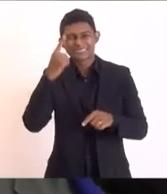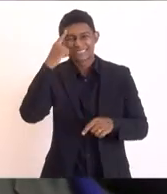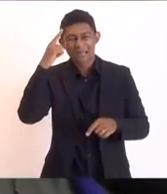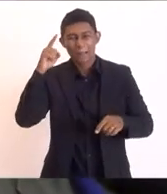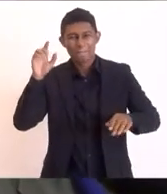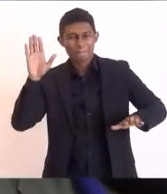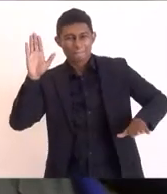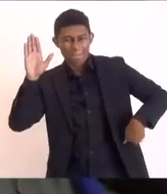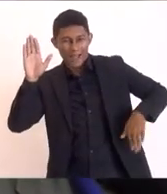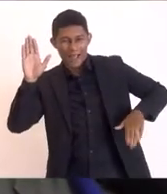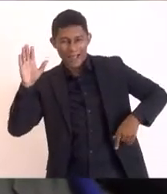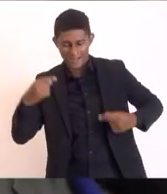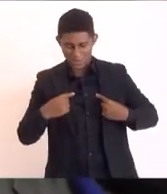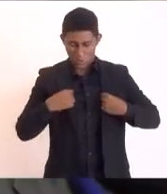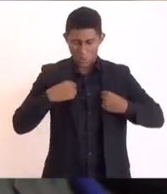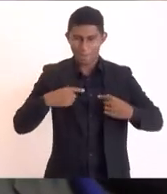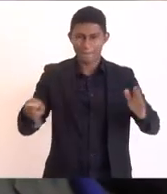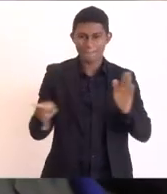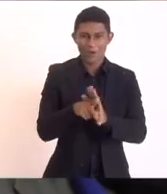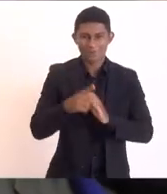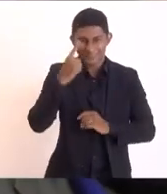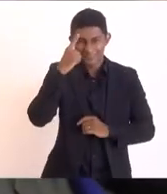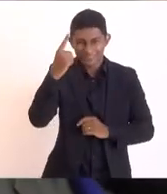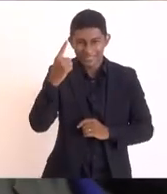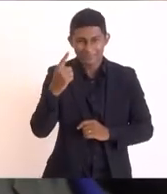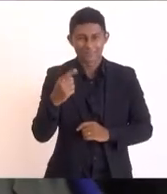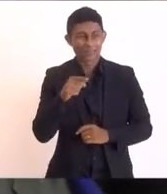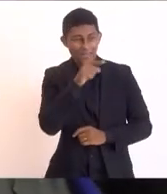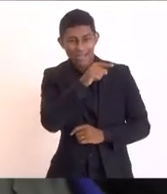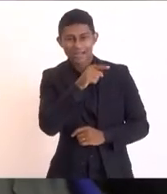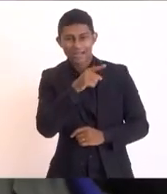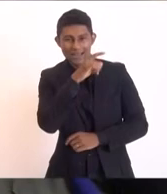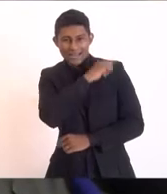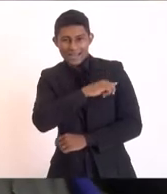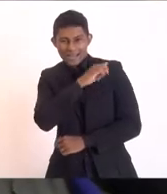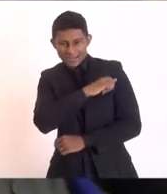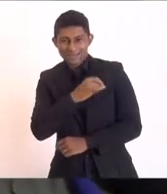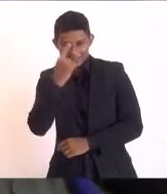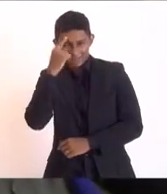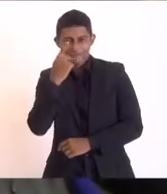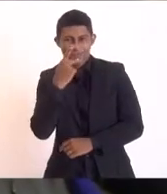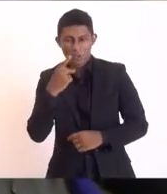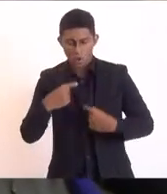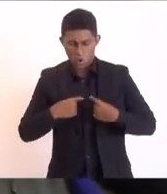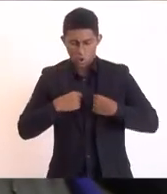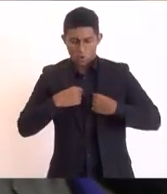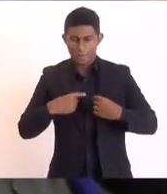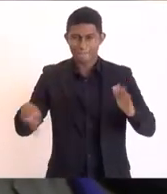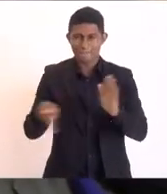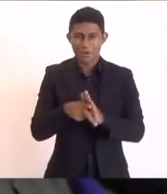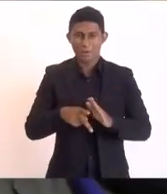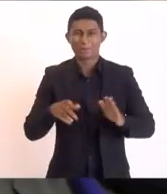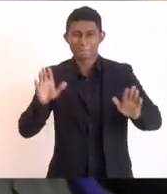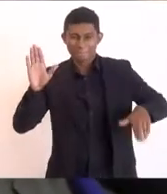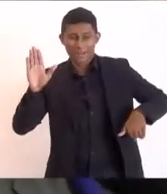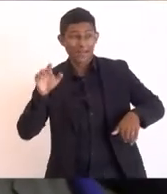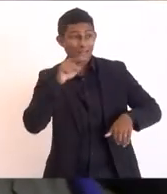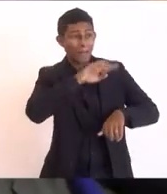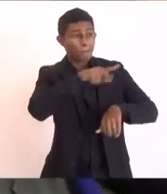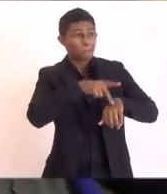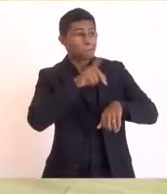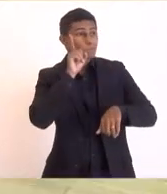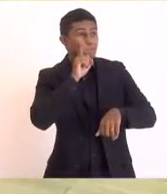ou seja quer dizer o Nisanganais uma época estava aqui no Rio de Janeiro e dizia olha a moda praia a referência internacional é Miami isso é